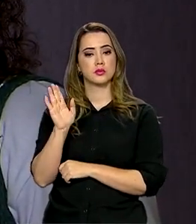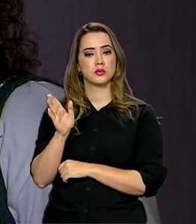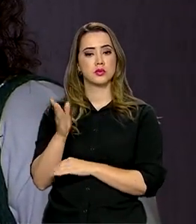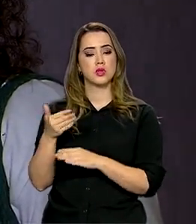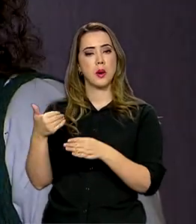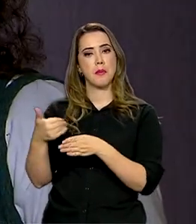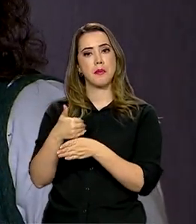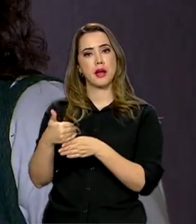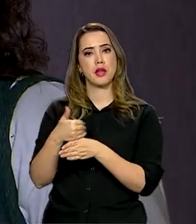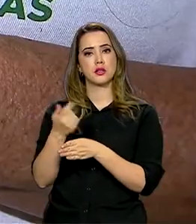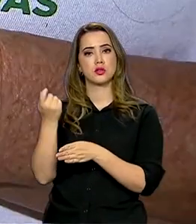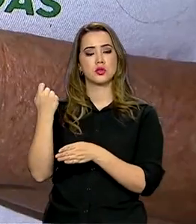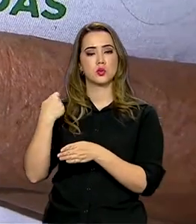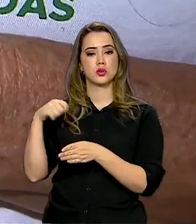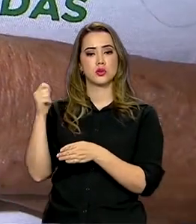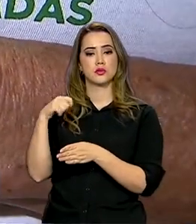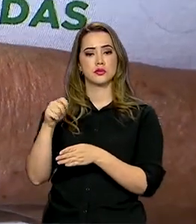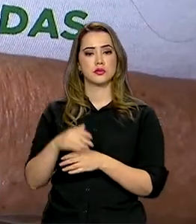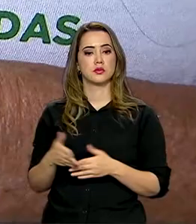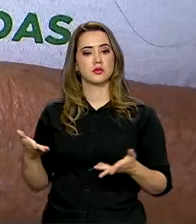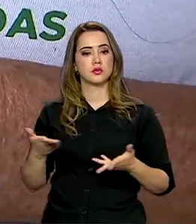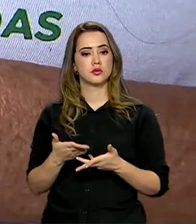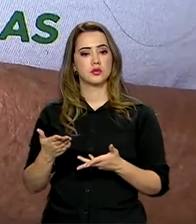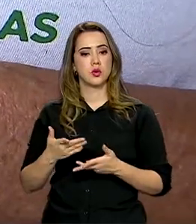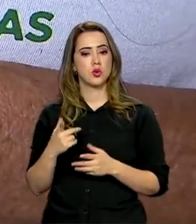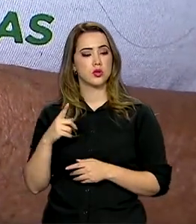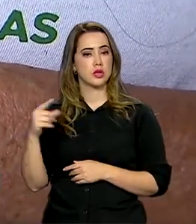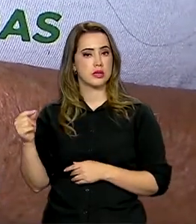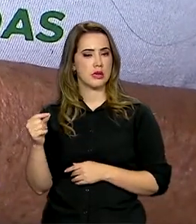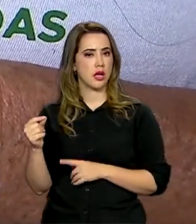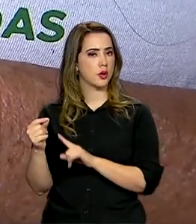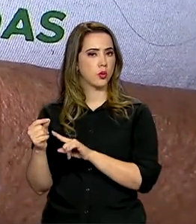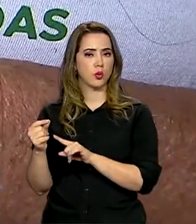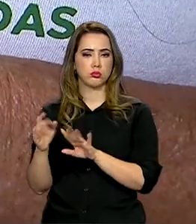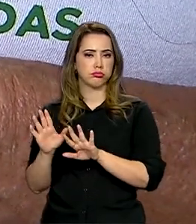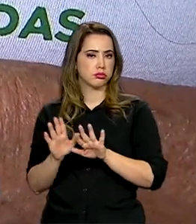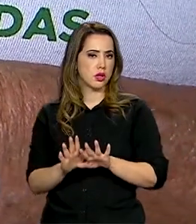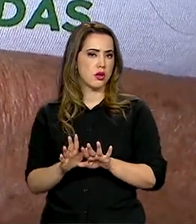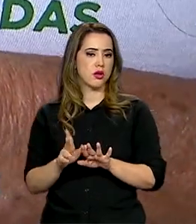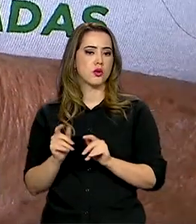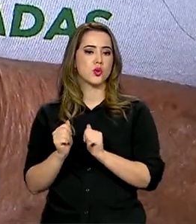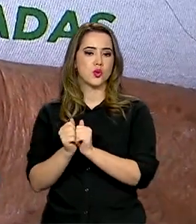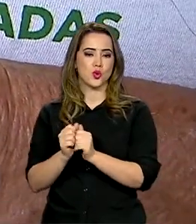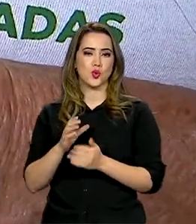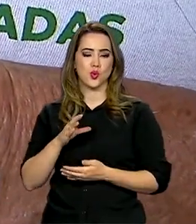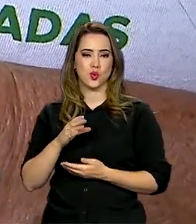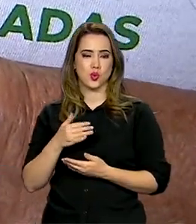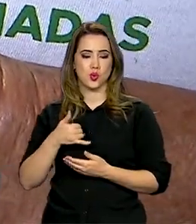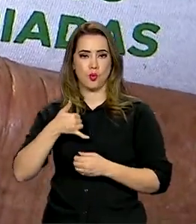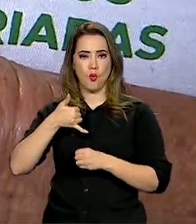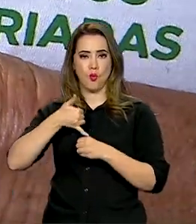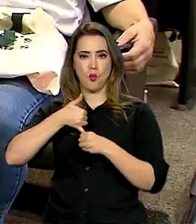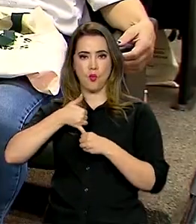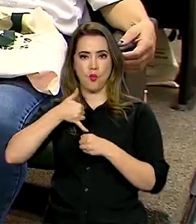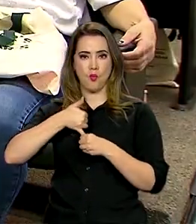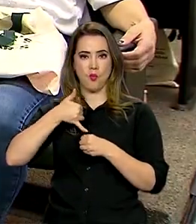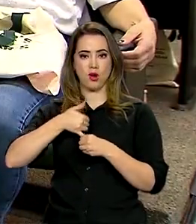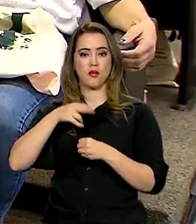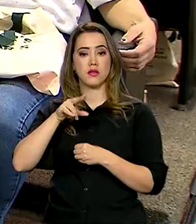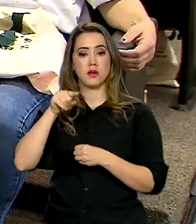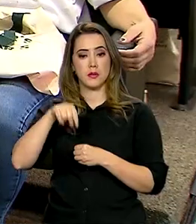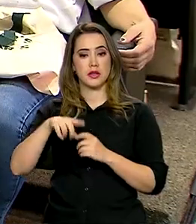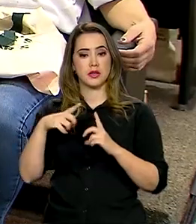fronteira com a Argentina. Hoje, ela deixou tudo para trás, menos o seu chimarrão, para estar aqui em Brasília,